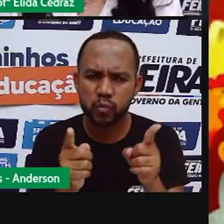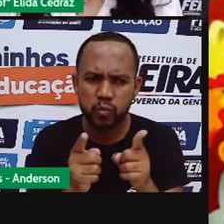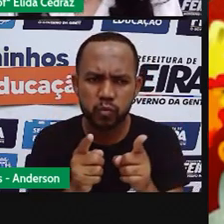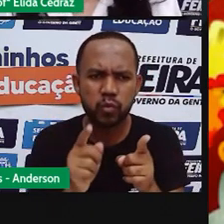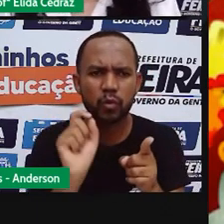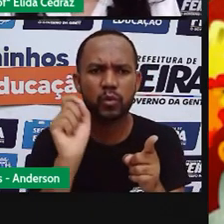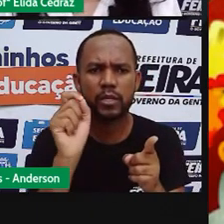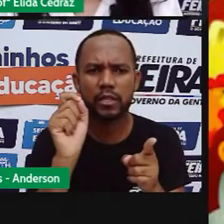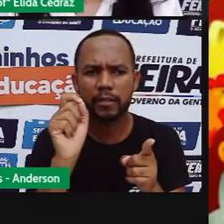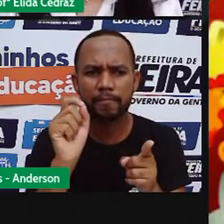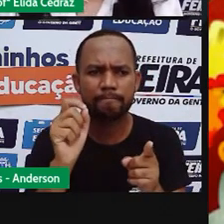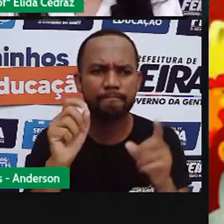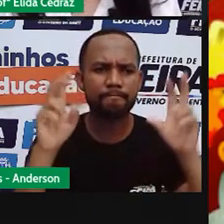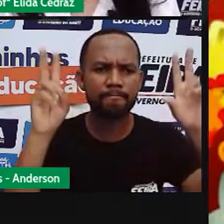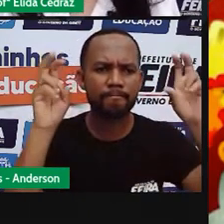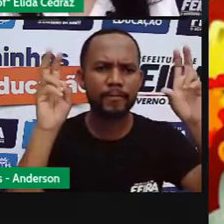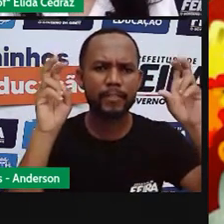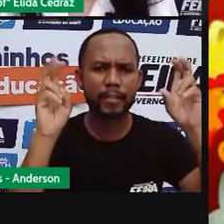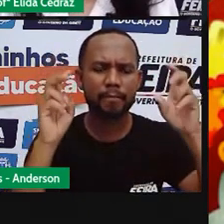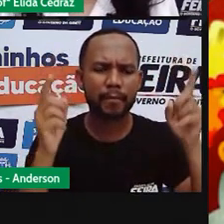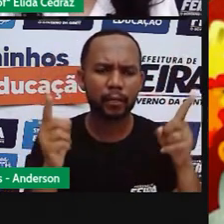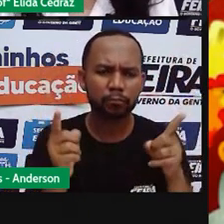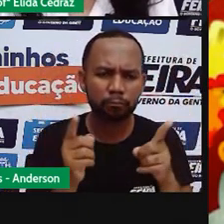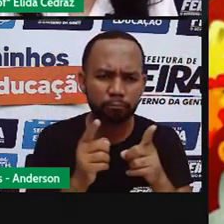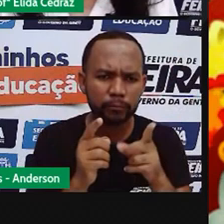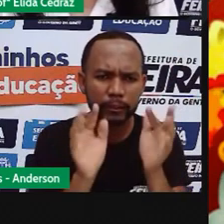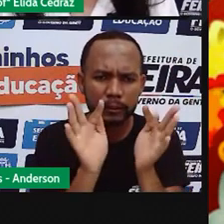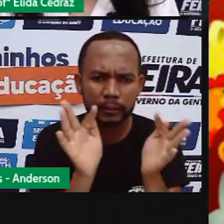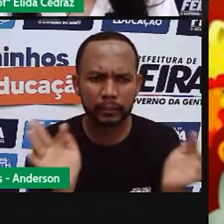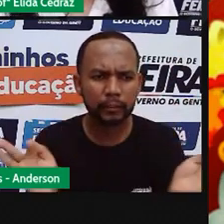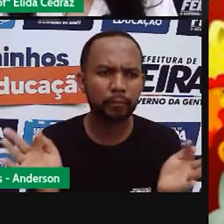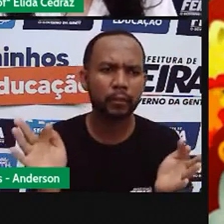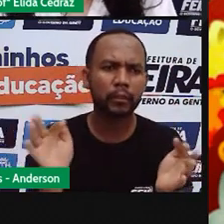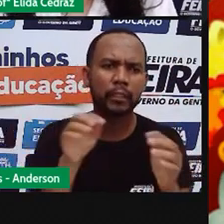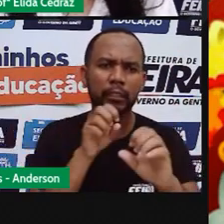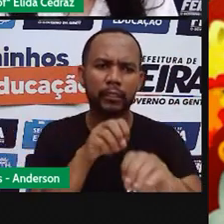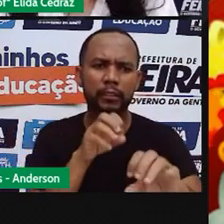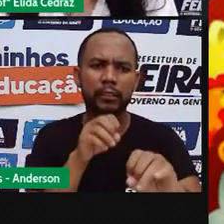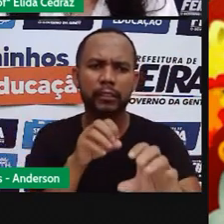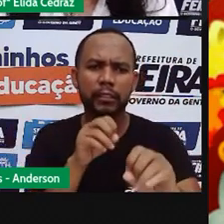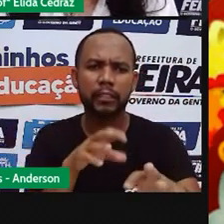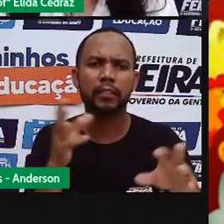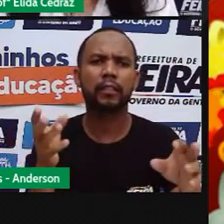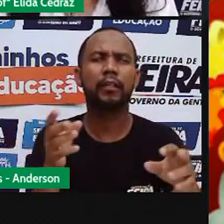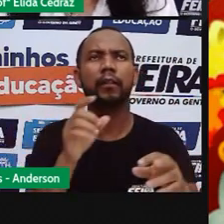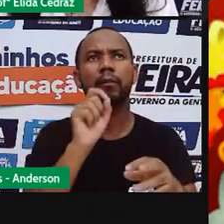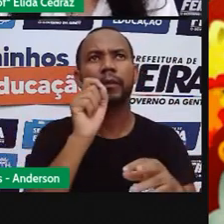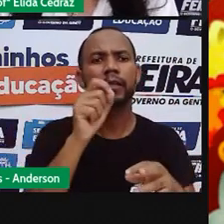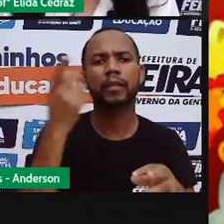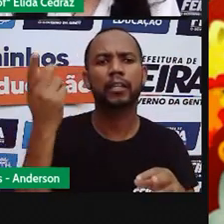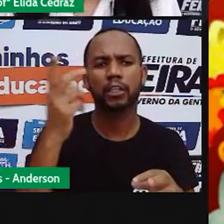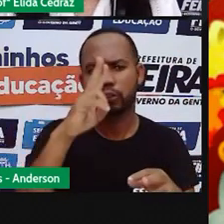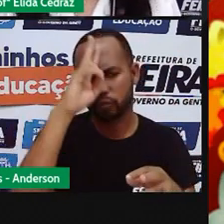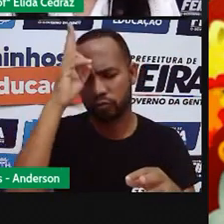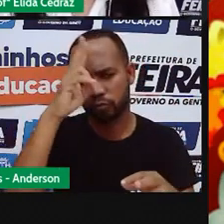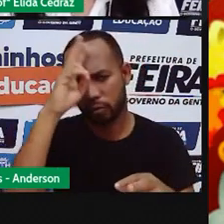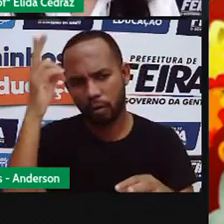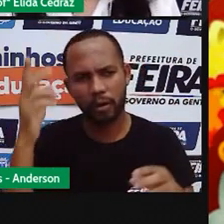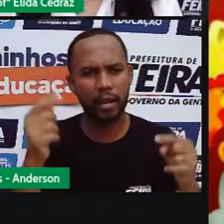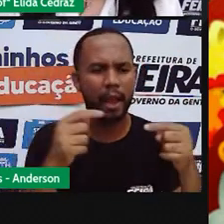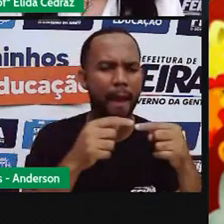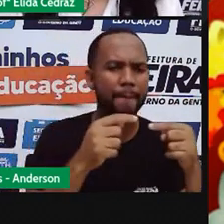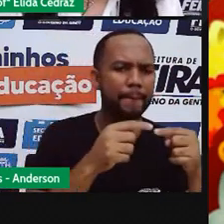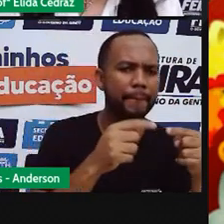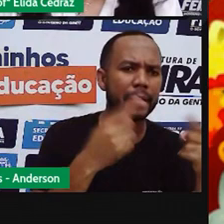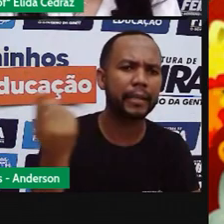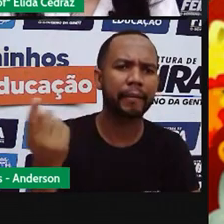moral que constrói um ensinamento através de um fundo moral. Na época